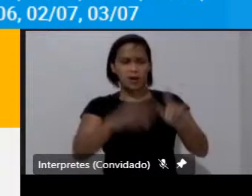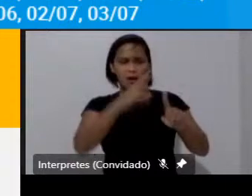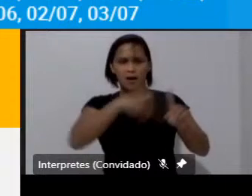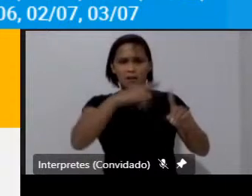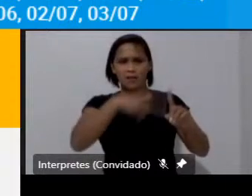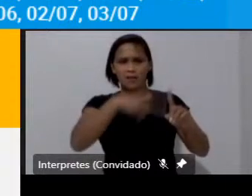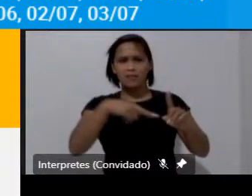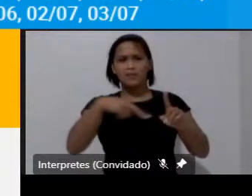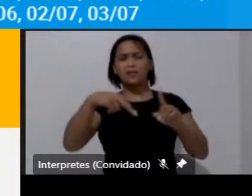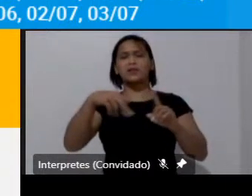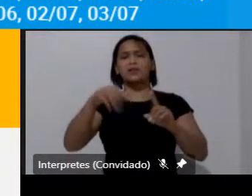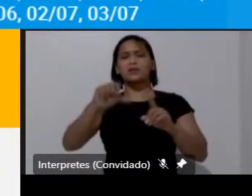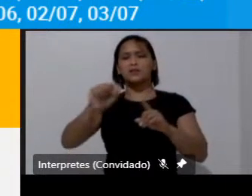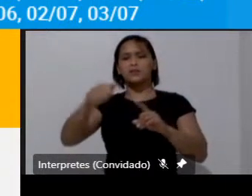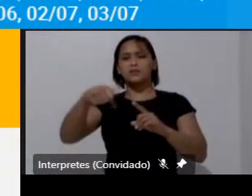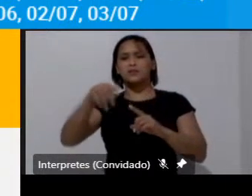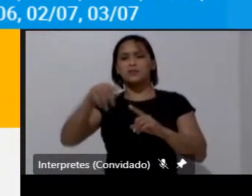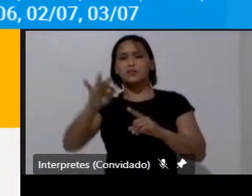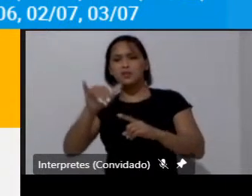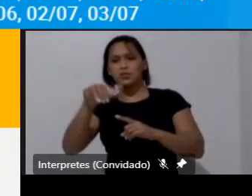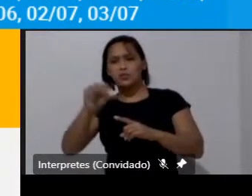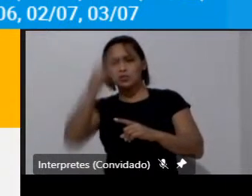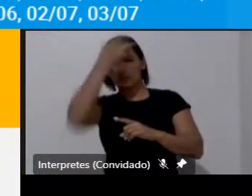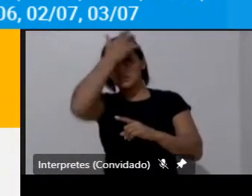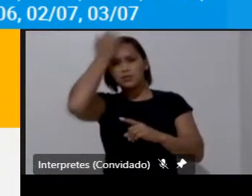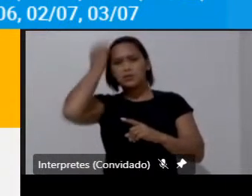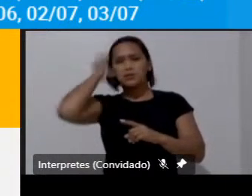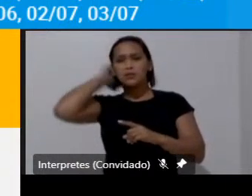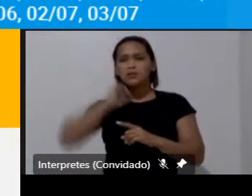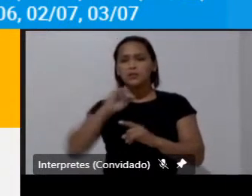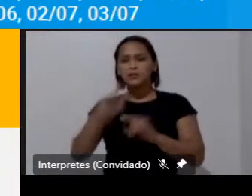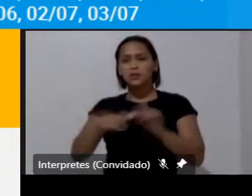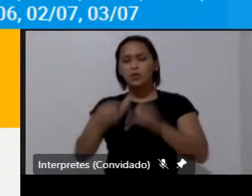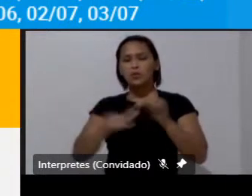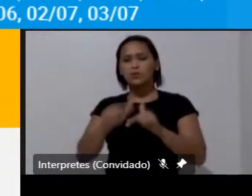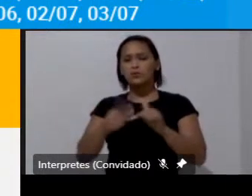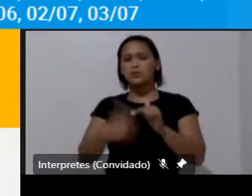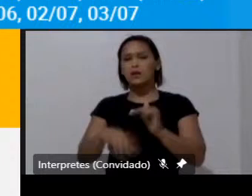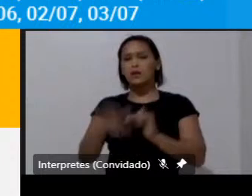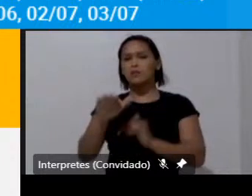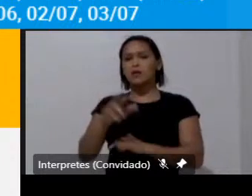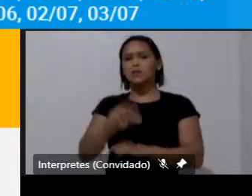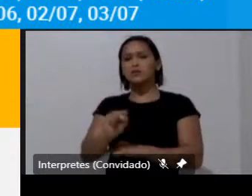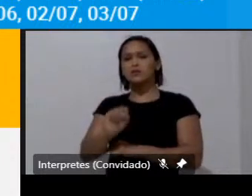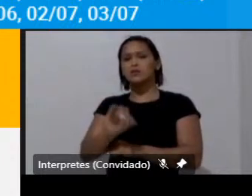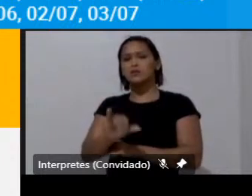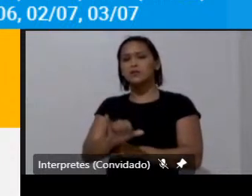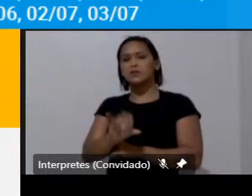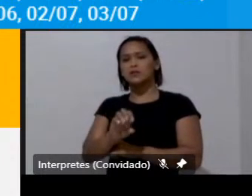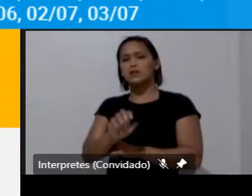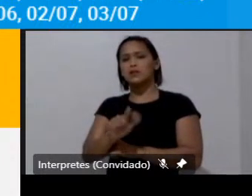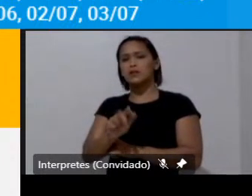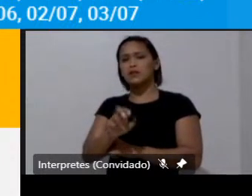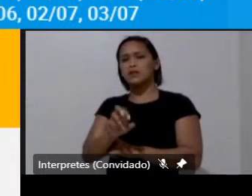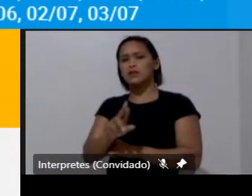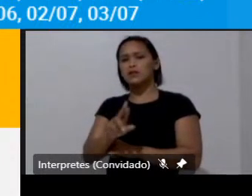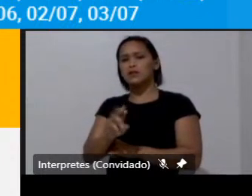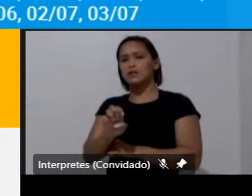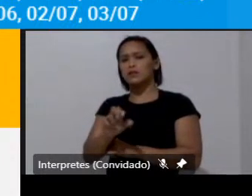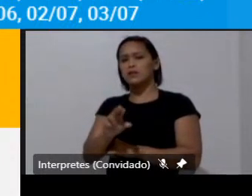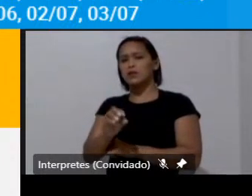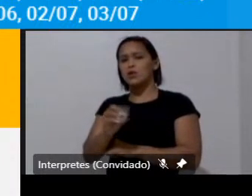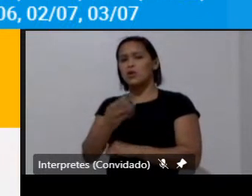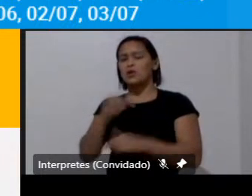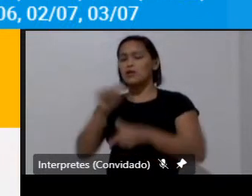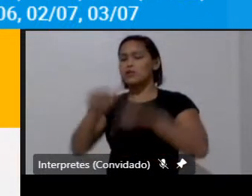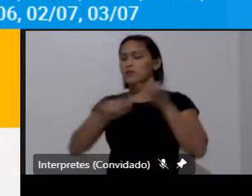do Santini do trabalho de Lúcio Gregori e tantos outros que trabalhar que vêm